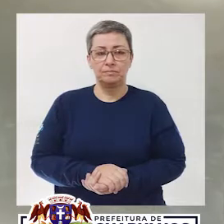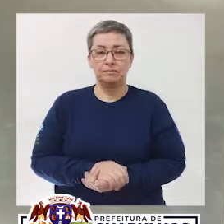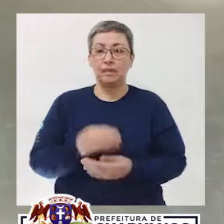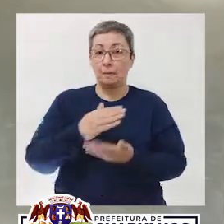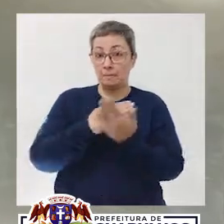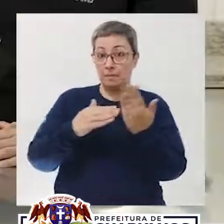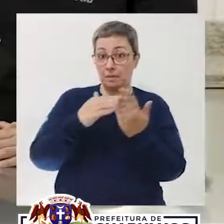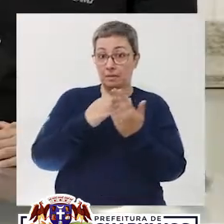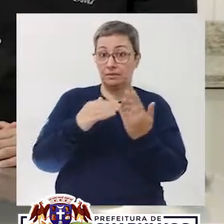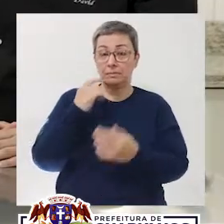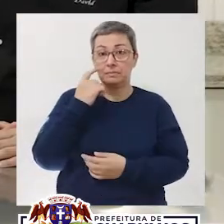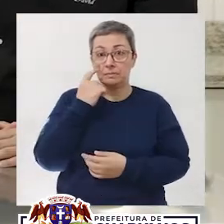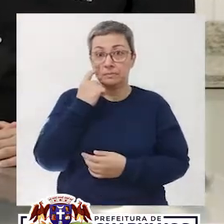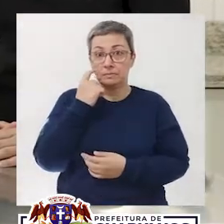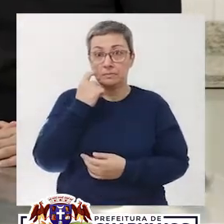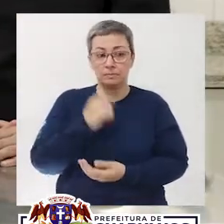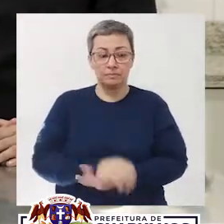A metade.